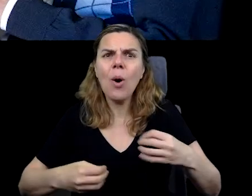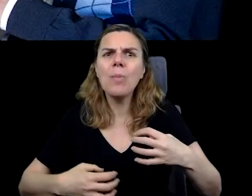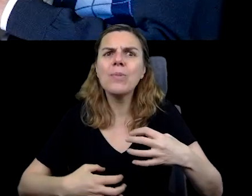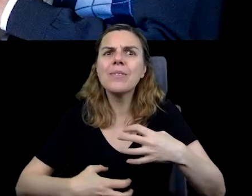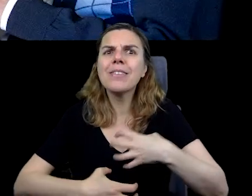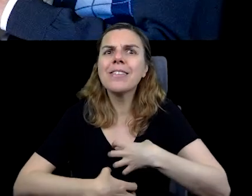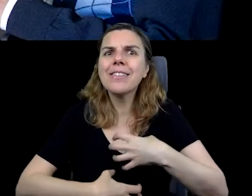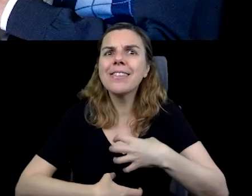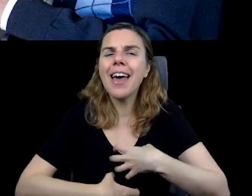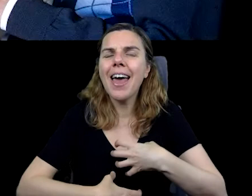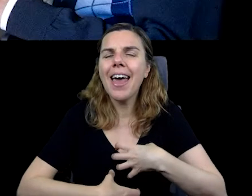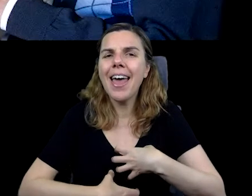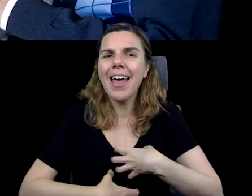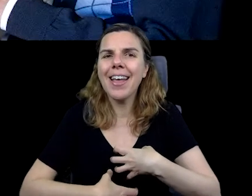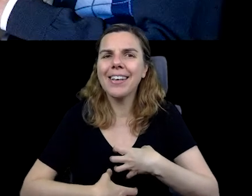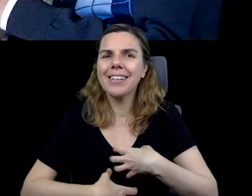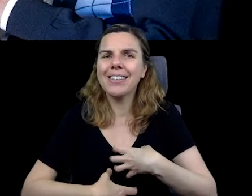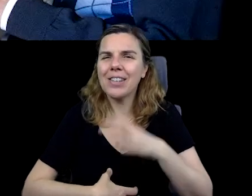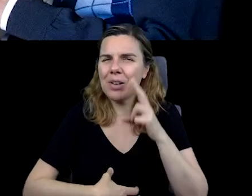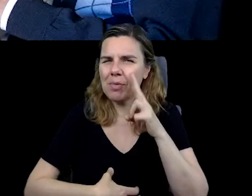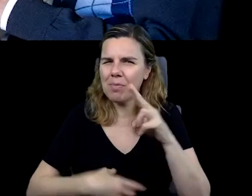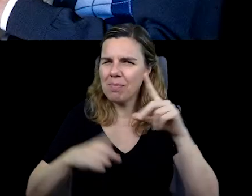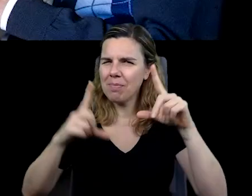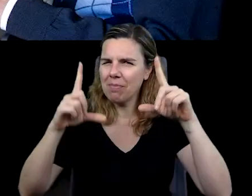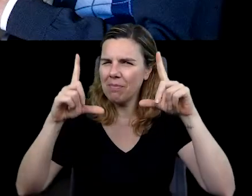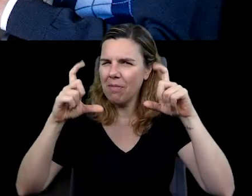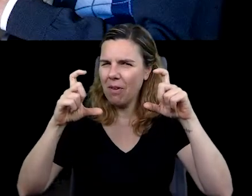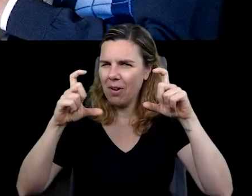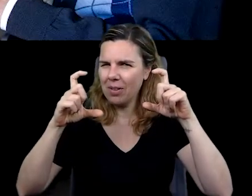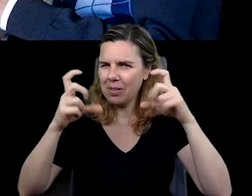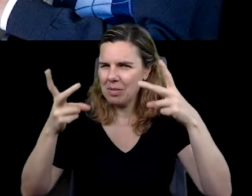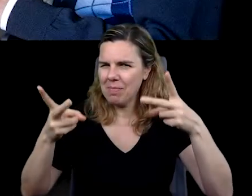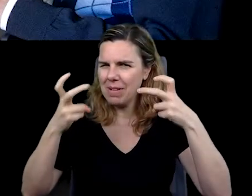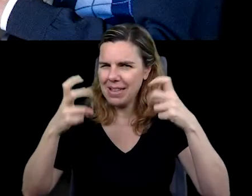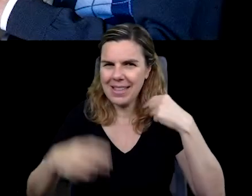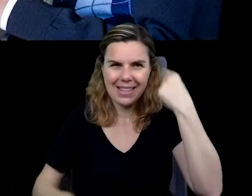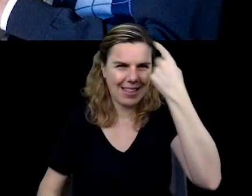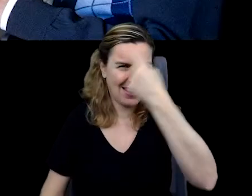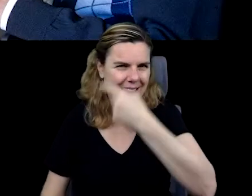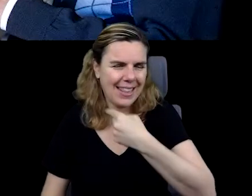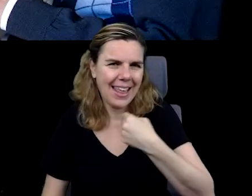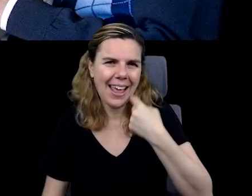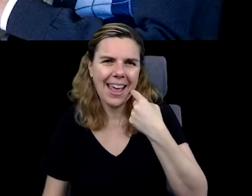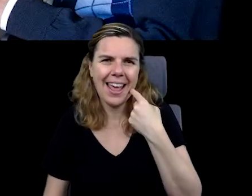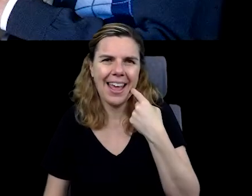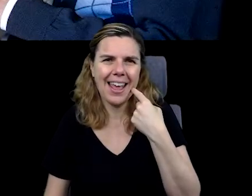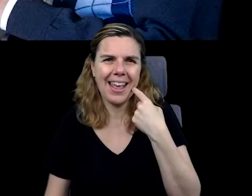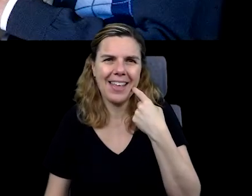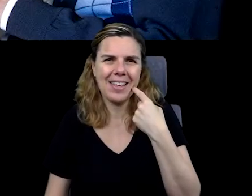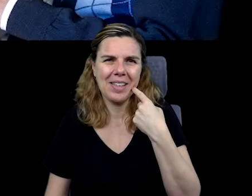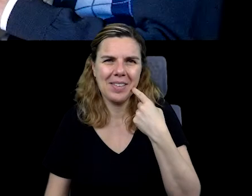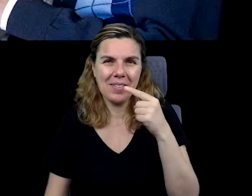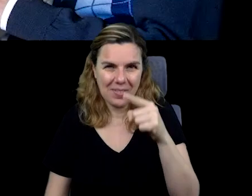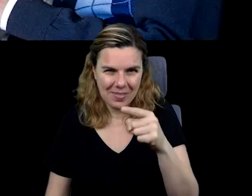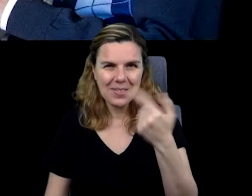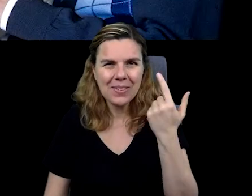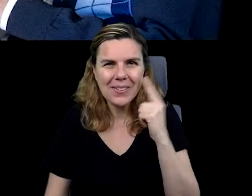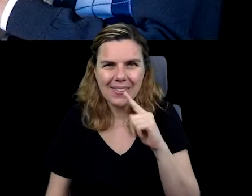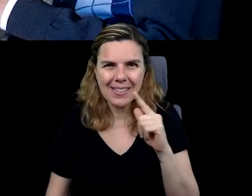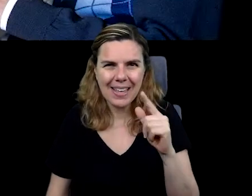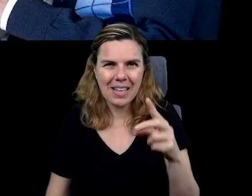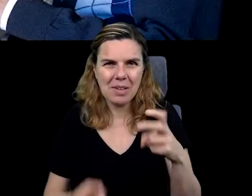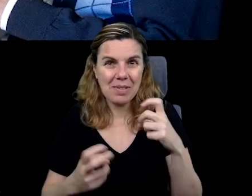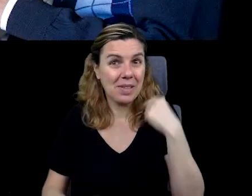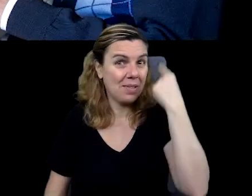criação. E eu consigo perceber, não só eu, como todos vocês que estão aí assistindo. Vocês conseguem